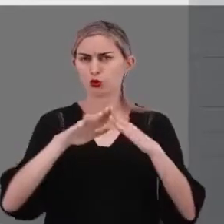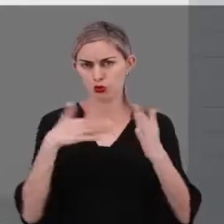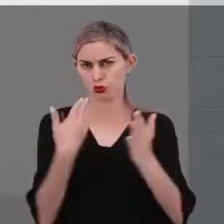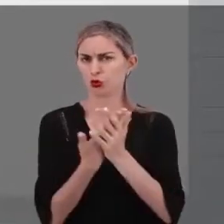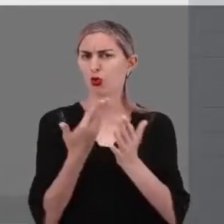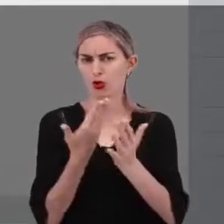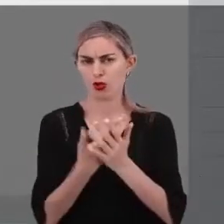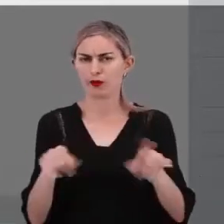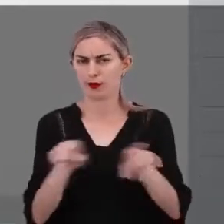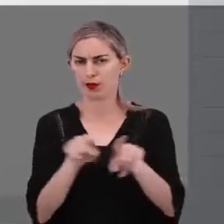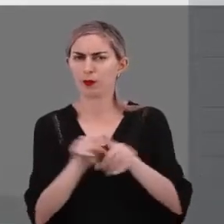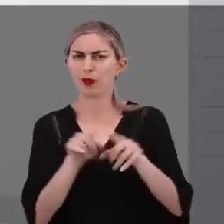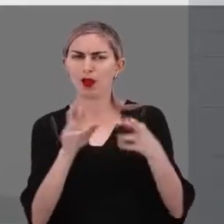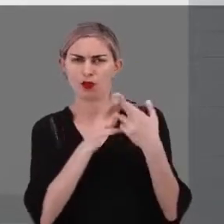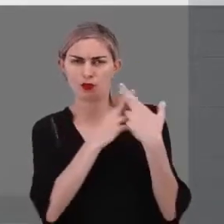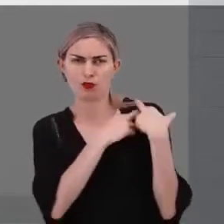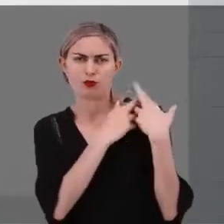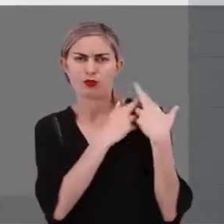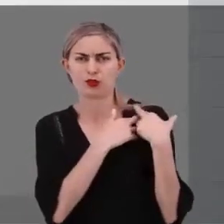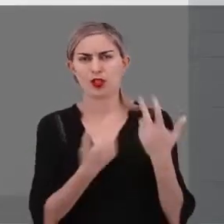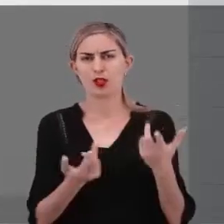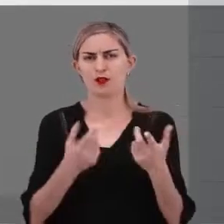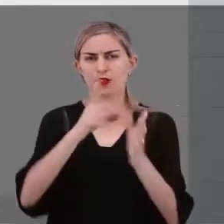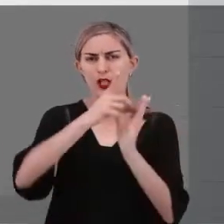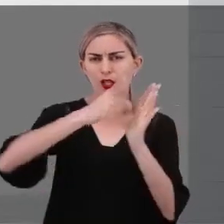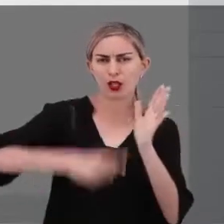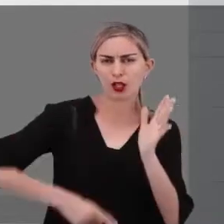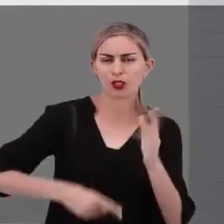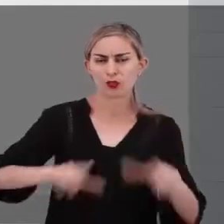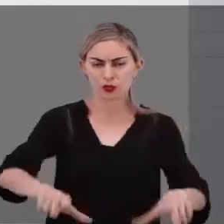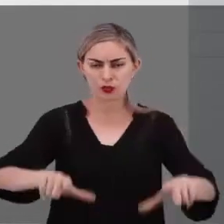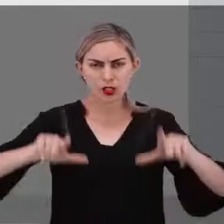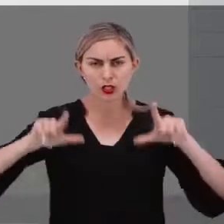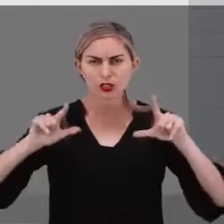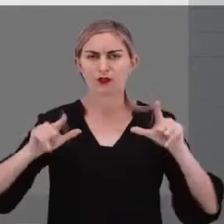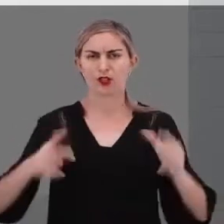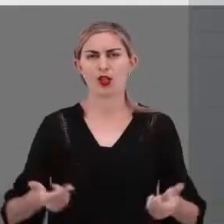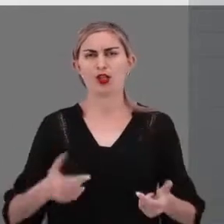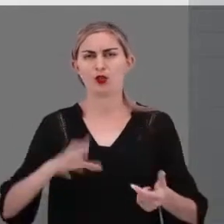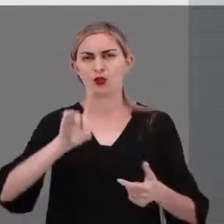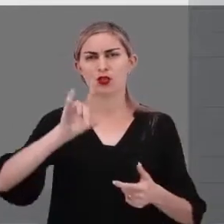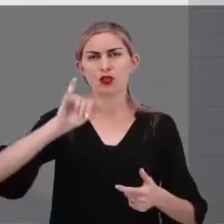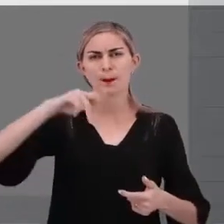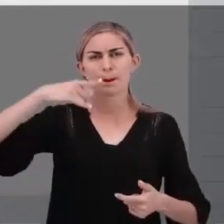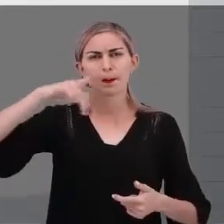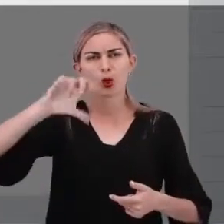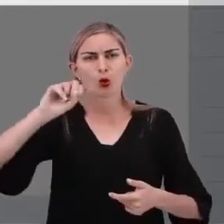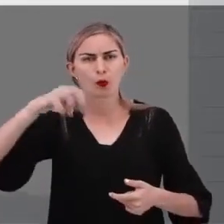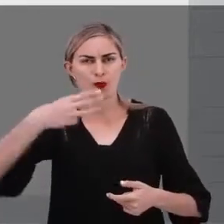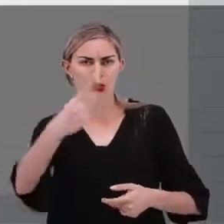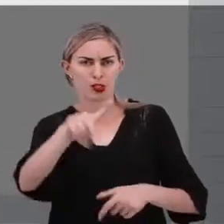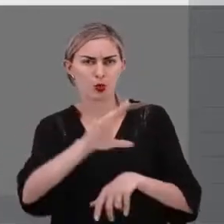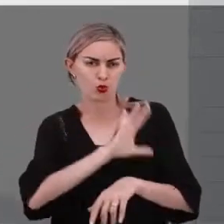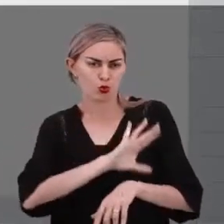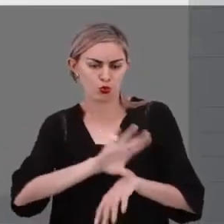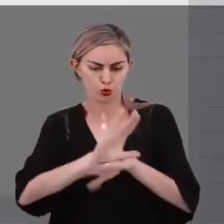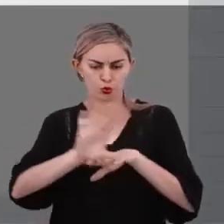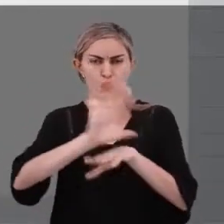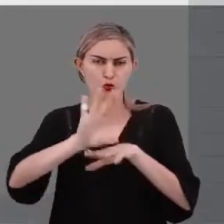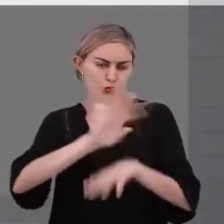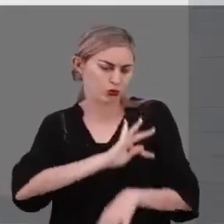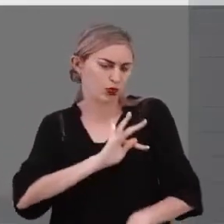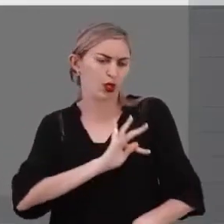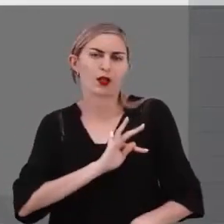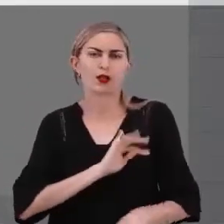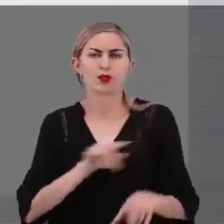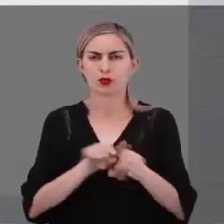também é responsável pela emissão de declarações, certificados e diplomas do seu curso técnico. Assim como